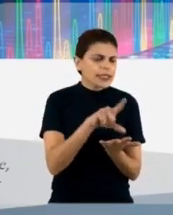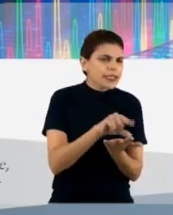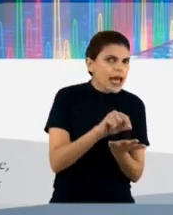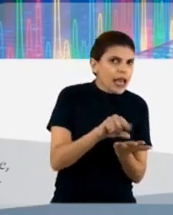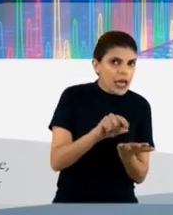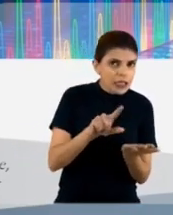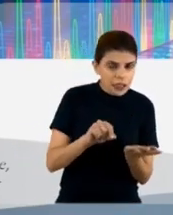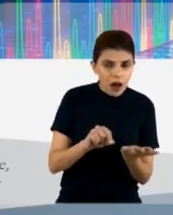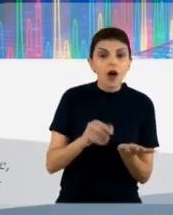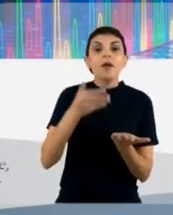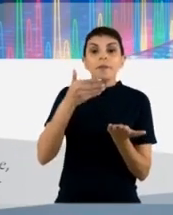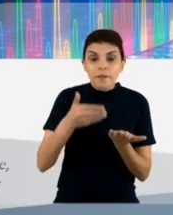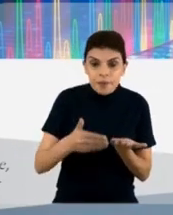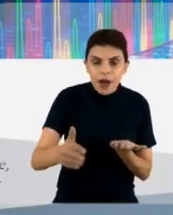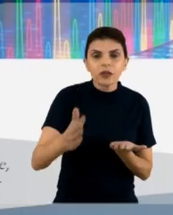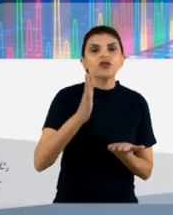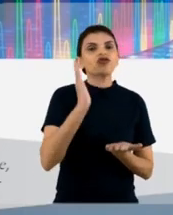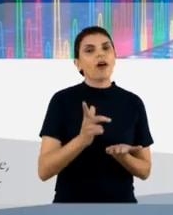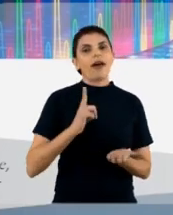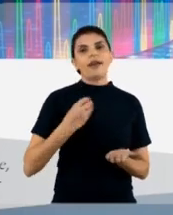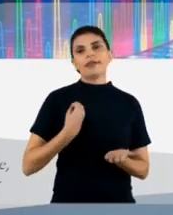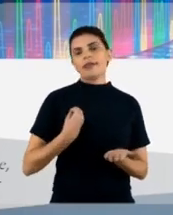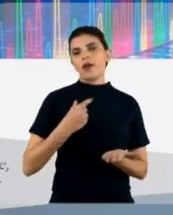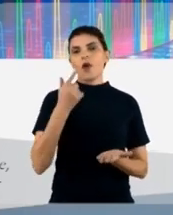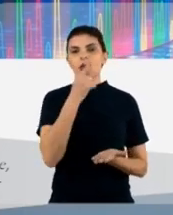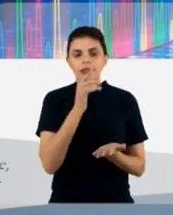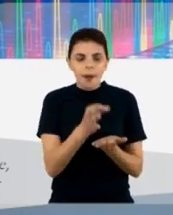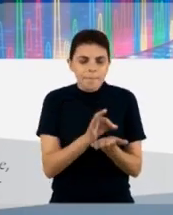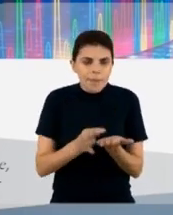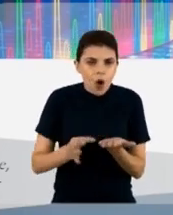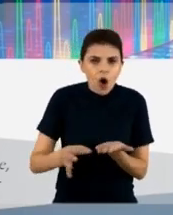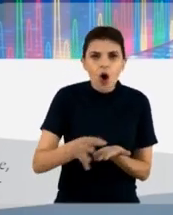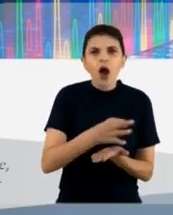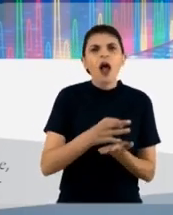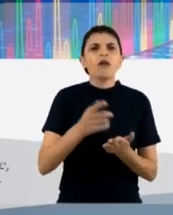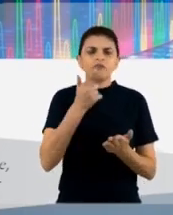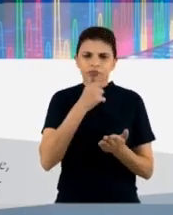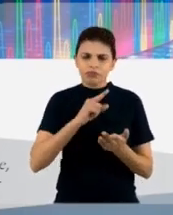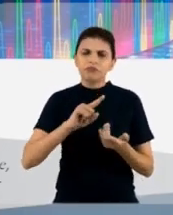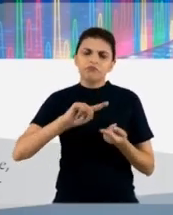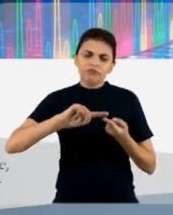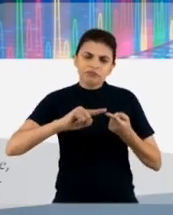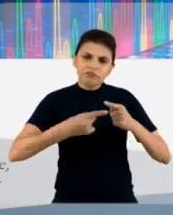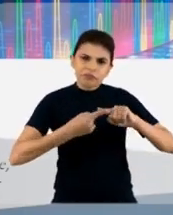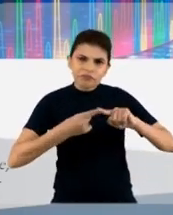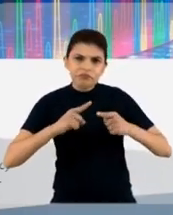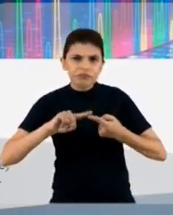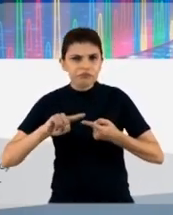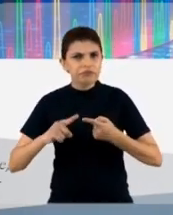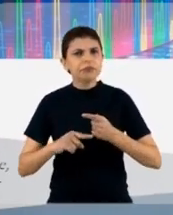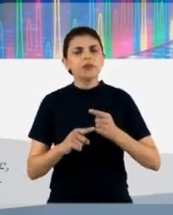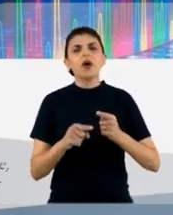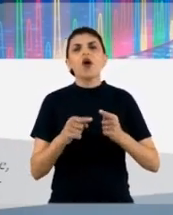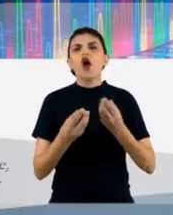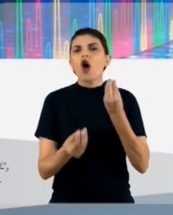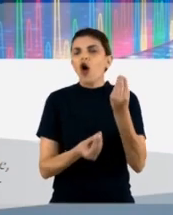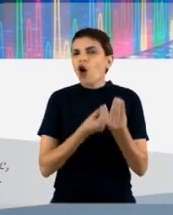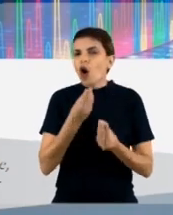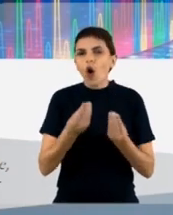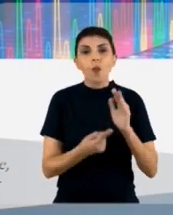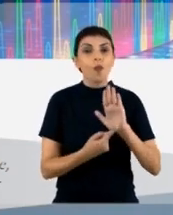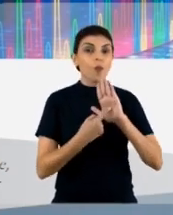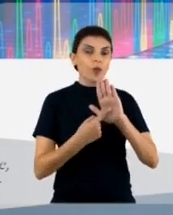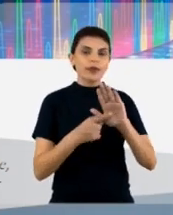seleção e a partir daí então nós temos que obter essas moléculas de fato na bancada expressar